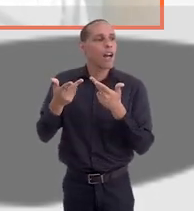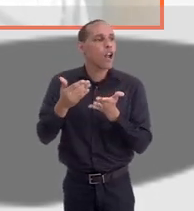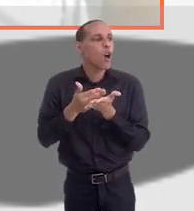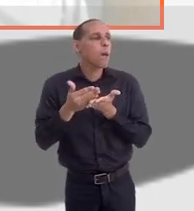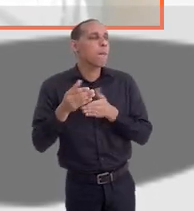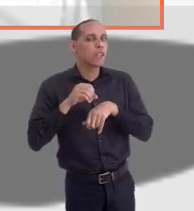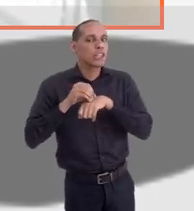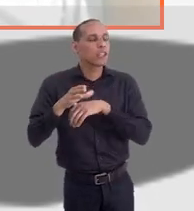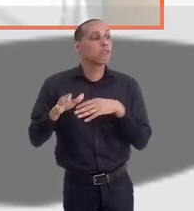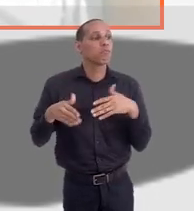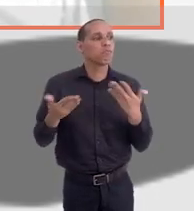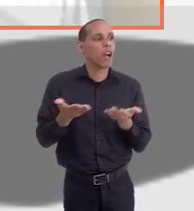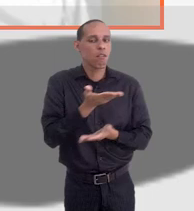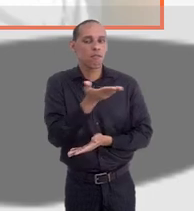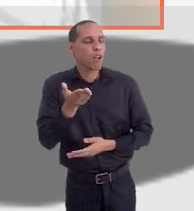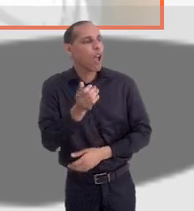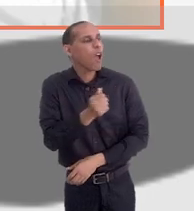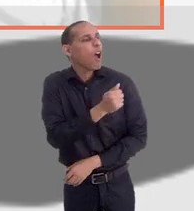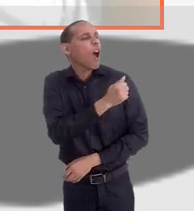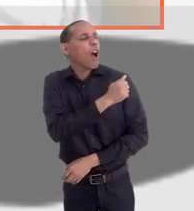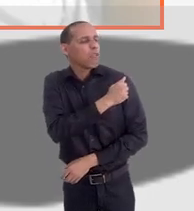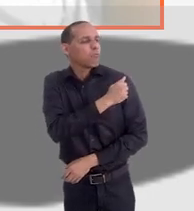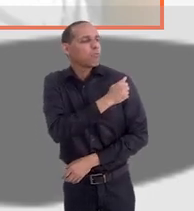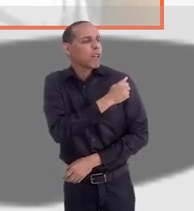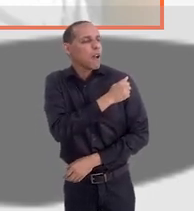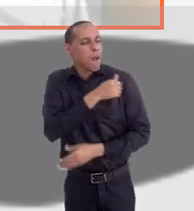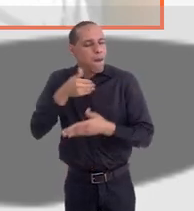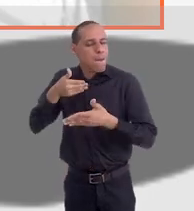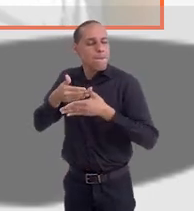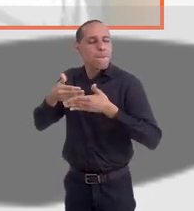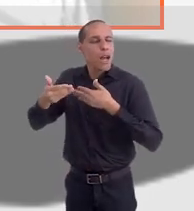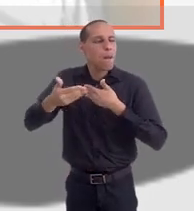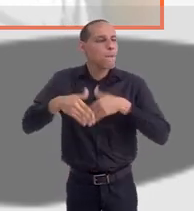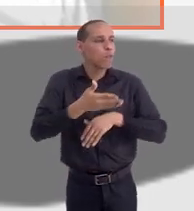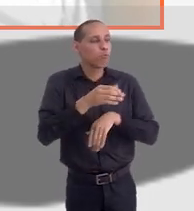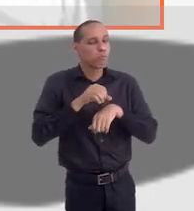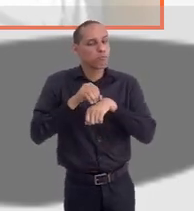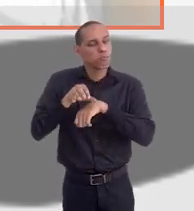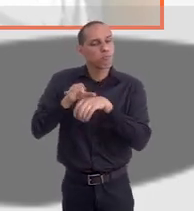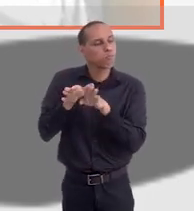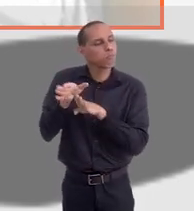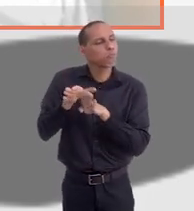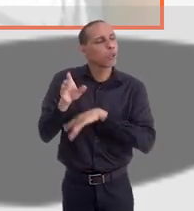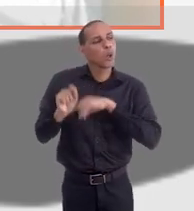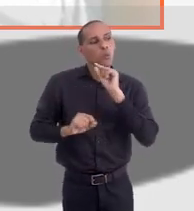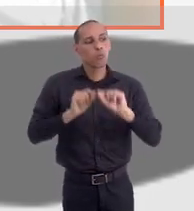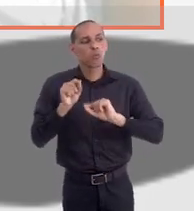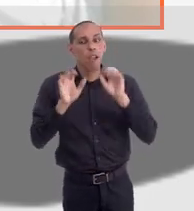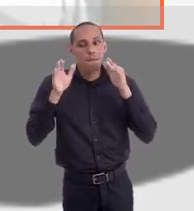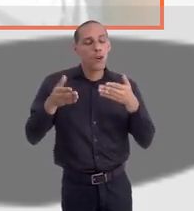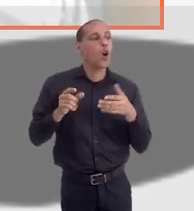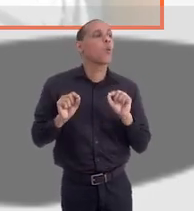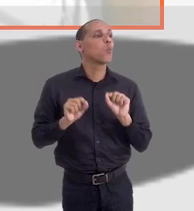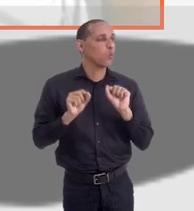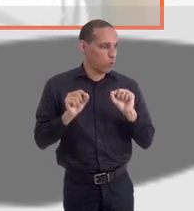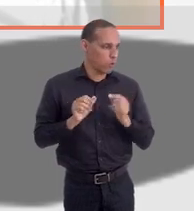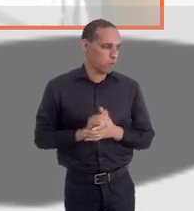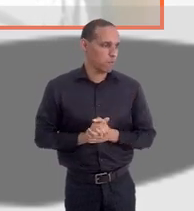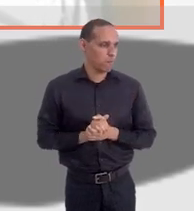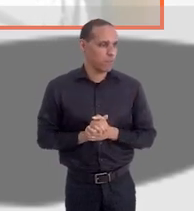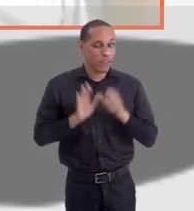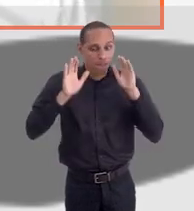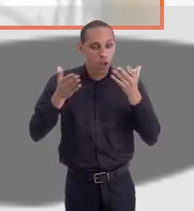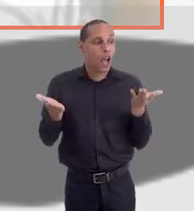fala para esses candidatos, para esses alunos que estão aí na véspera dessa prova? O que você aconselha de focar nesse